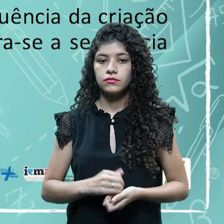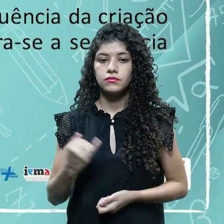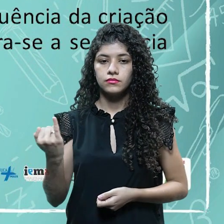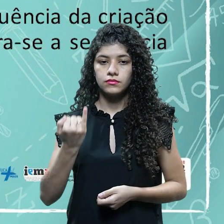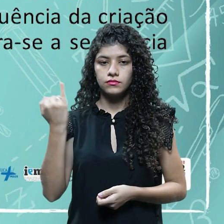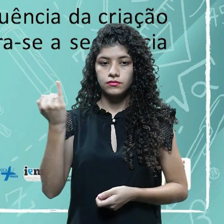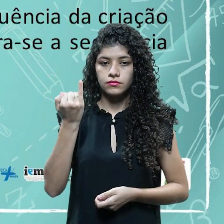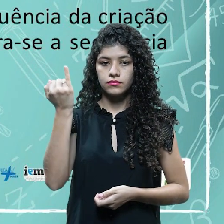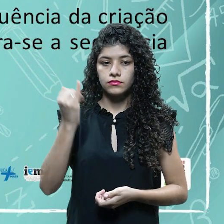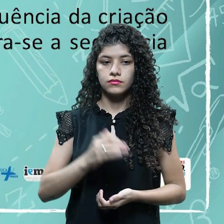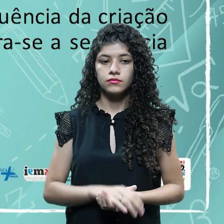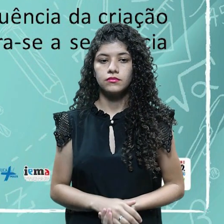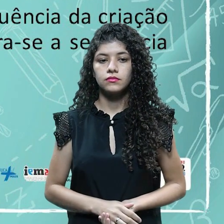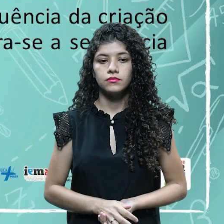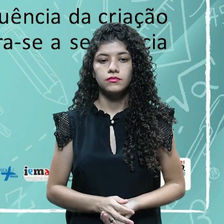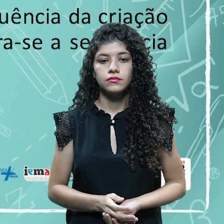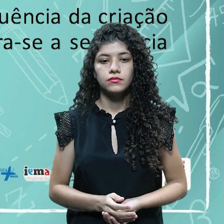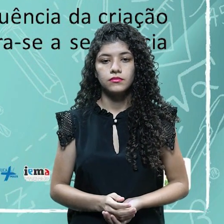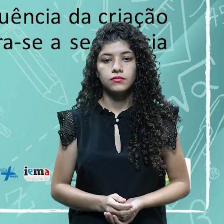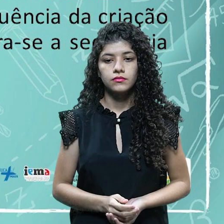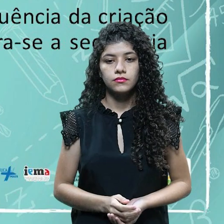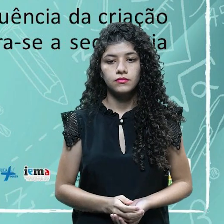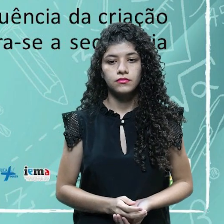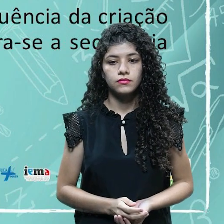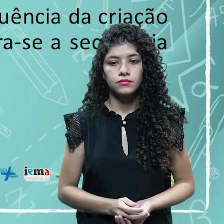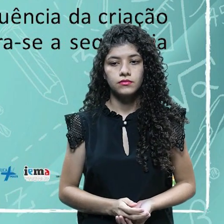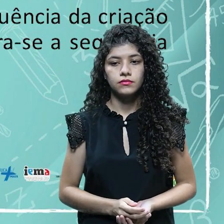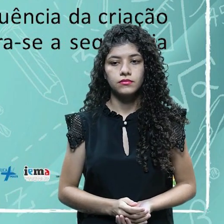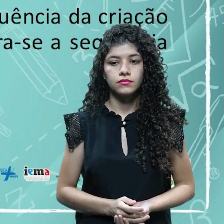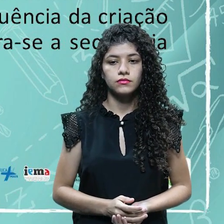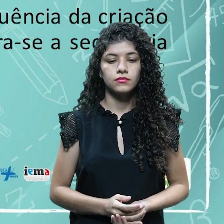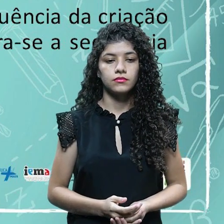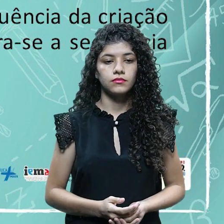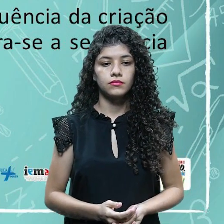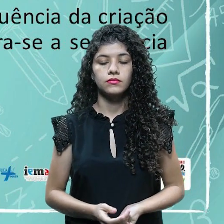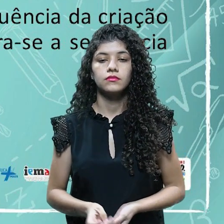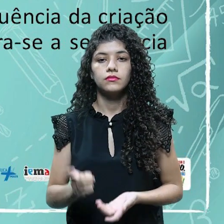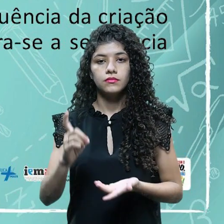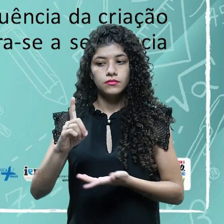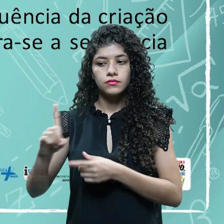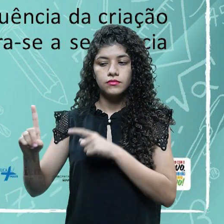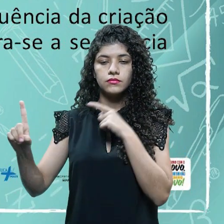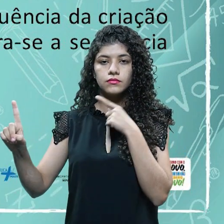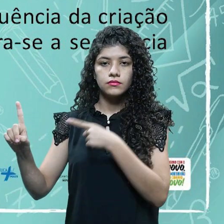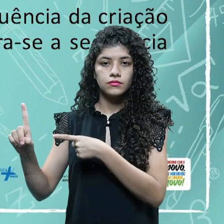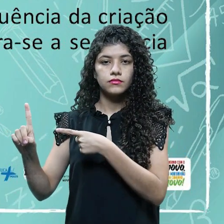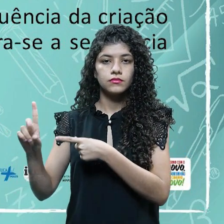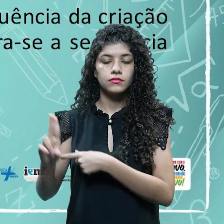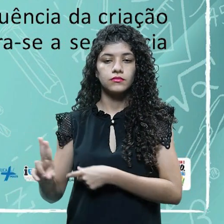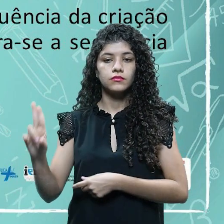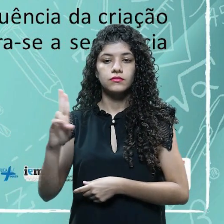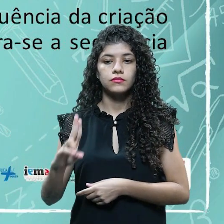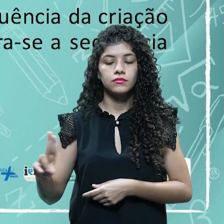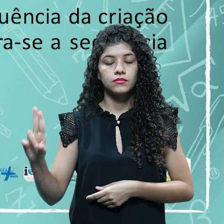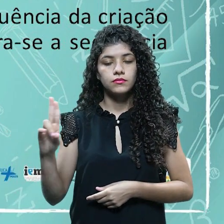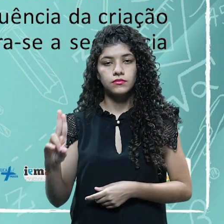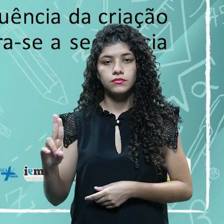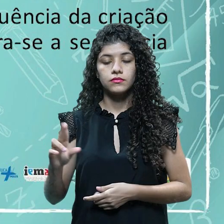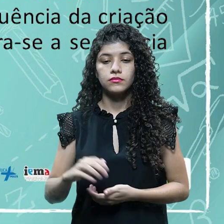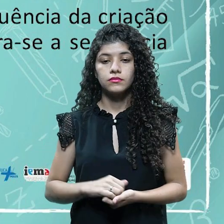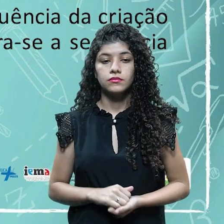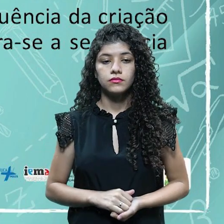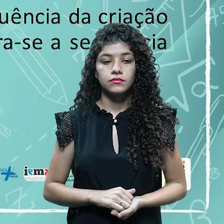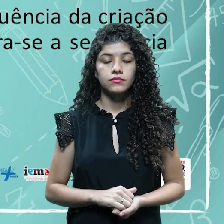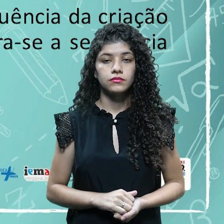como eu falei para vocês, ela tem que estar ao lado, né, deve ser utilizadas em normas e usos internacionais que conduzem essas